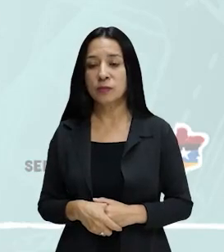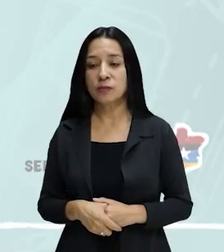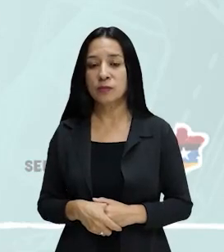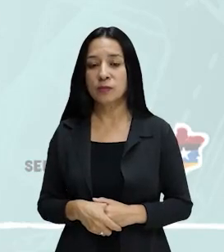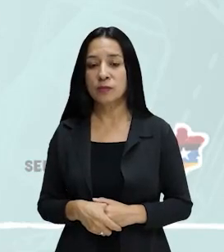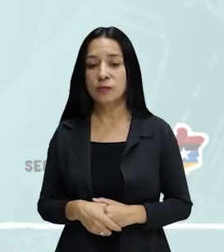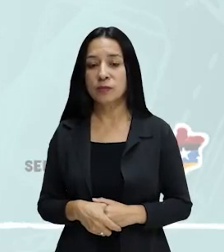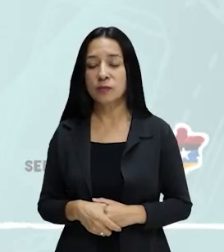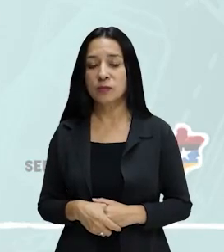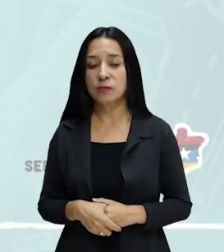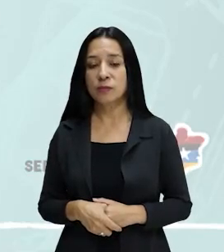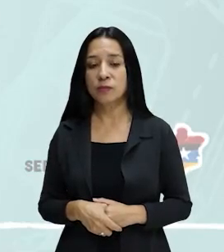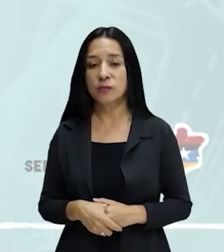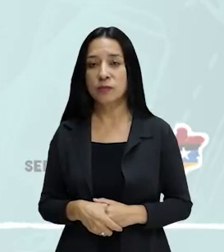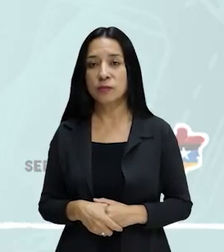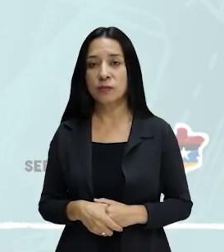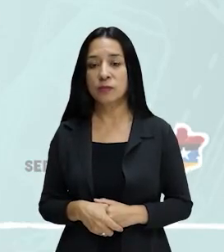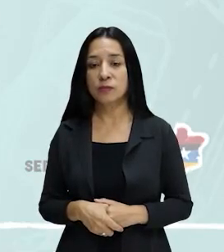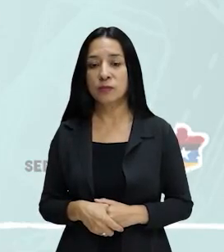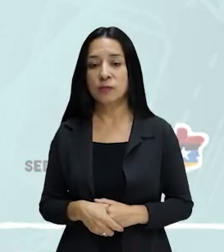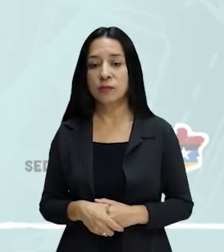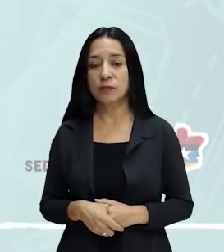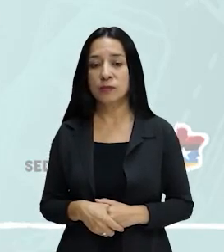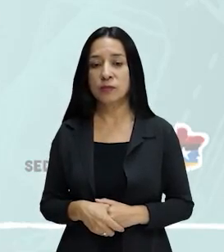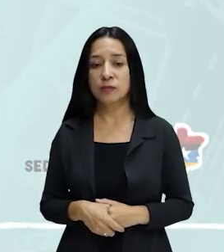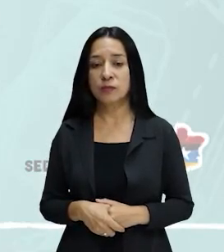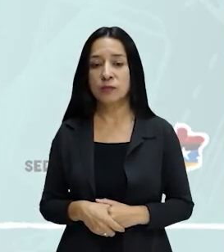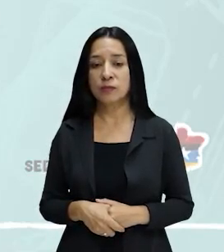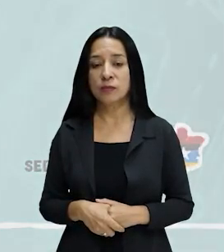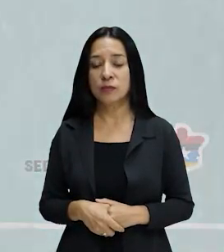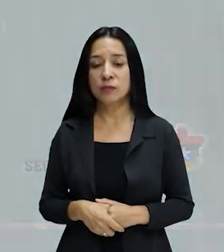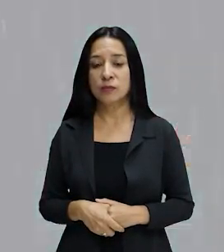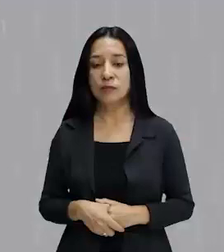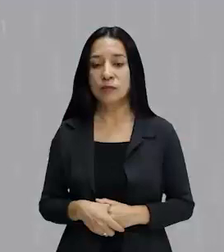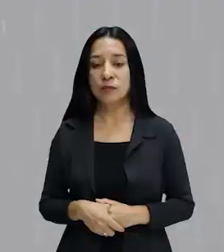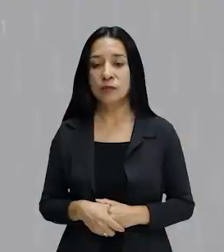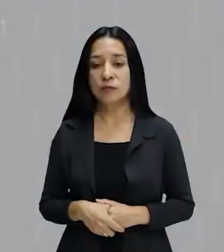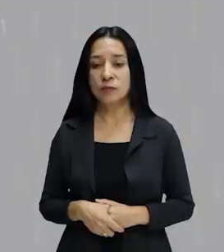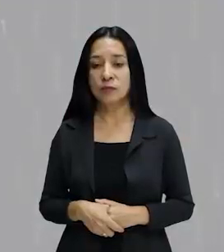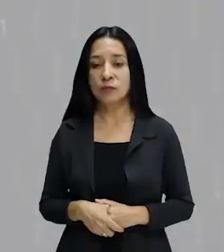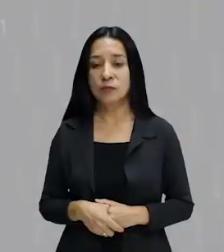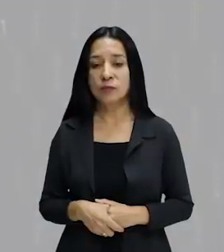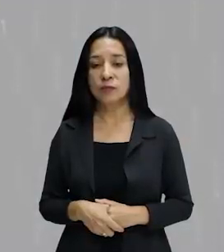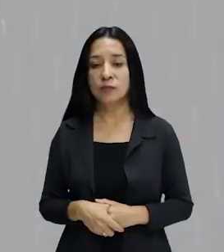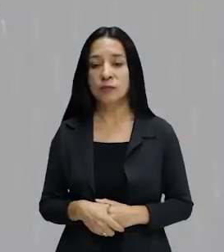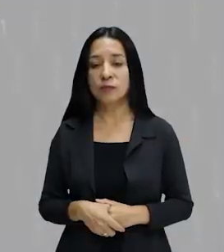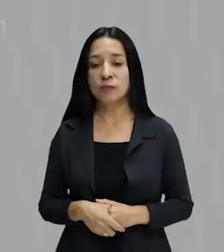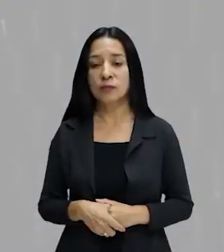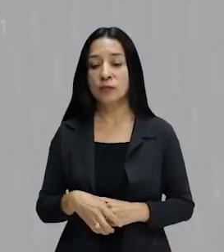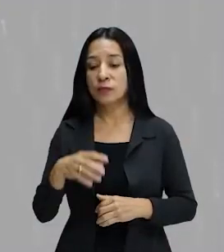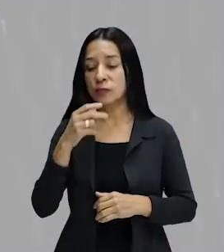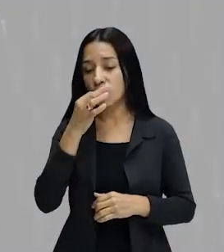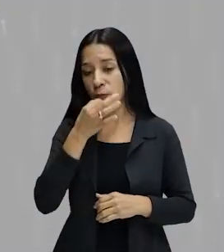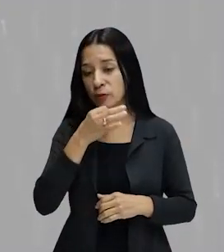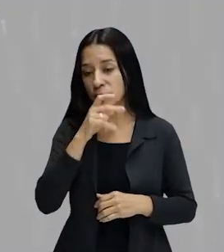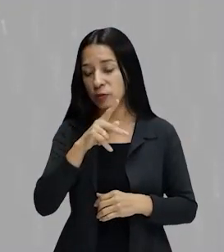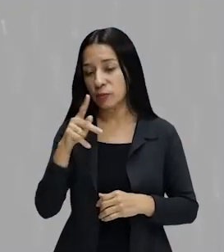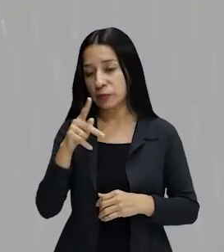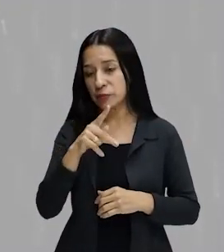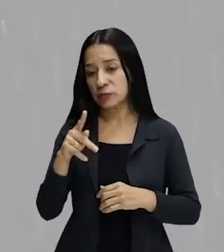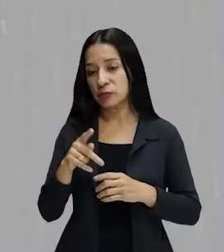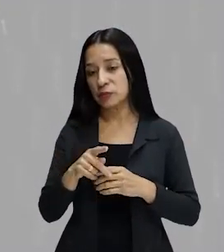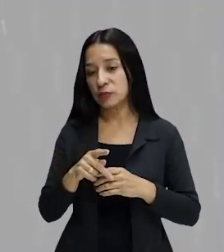acentos ao mínimo possível, ou melhor ainda, a zero. Eu acho até que deva alguém concordar com o